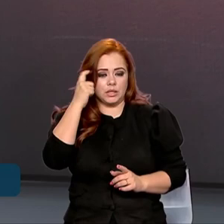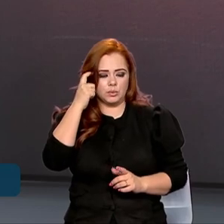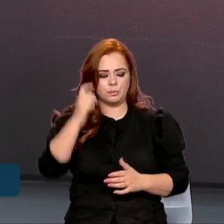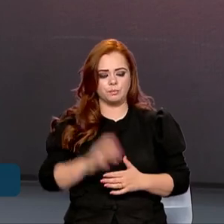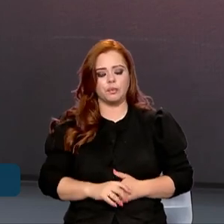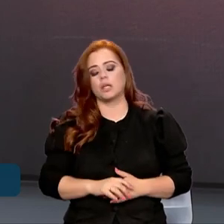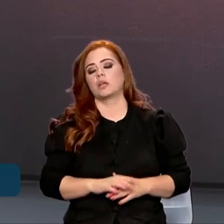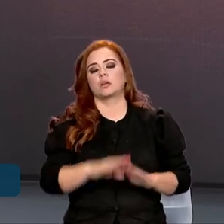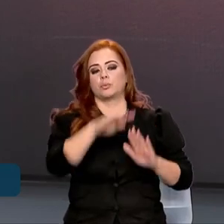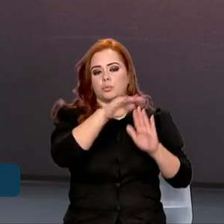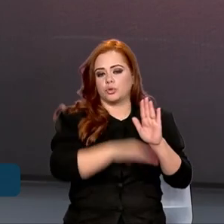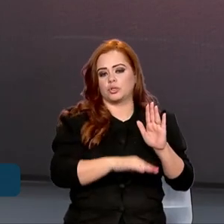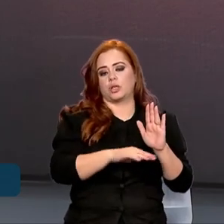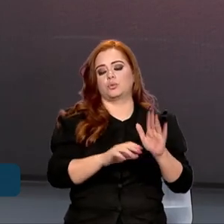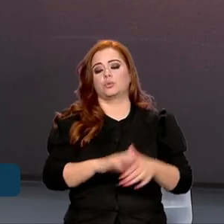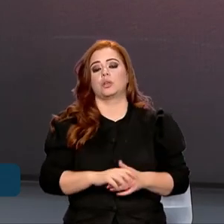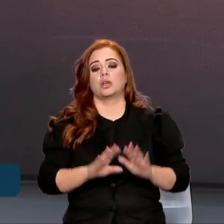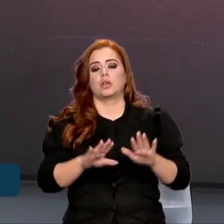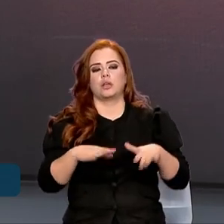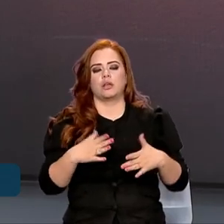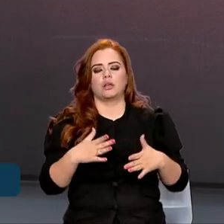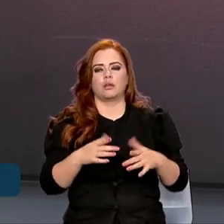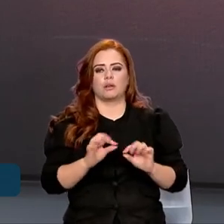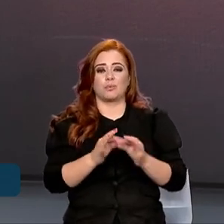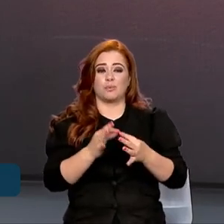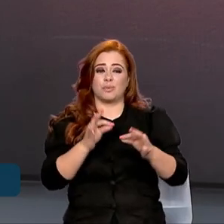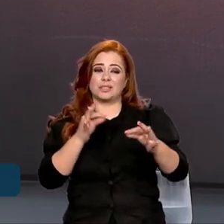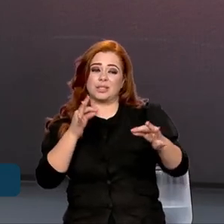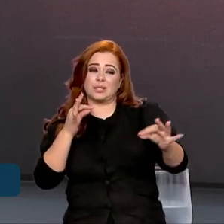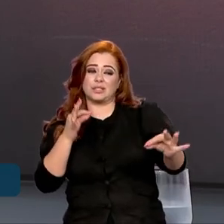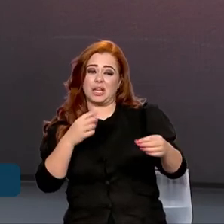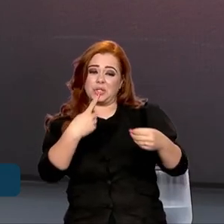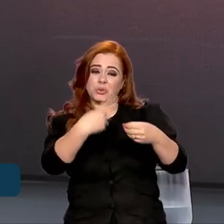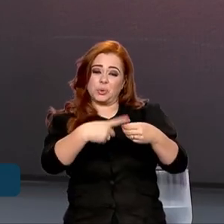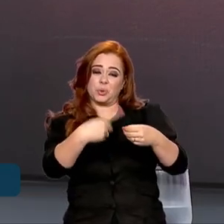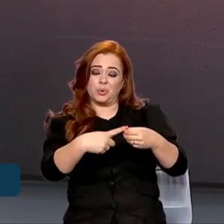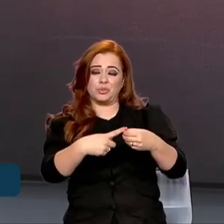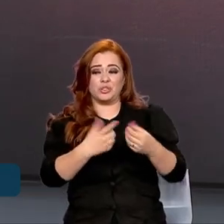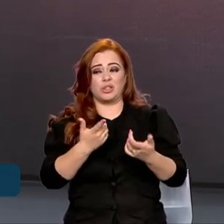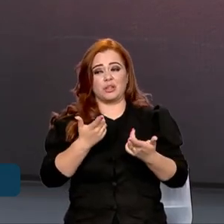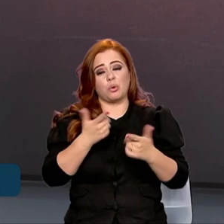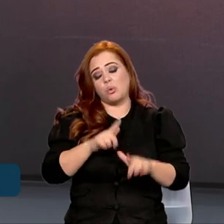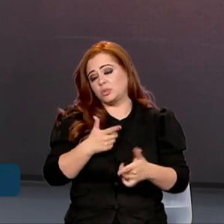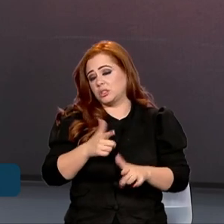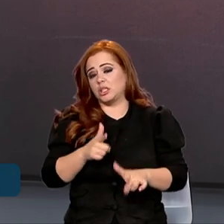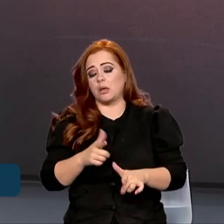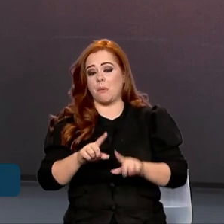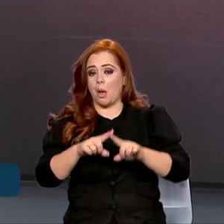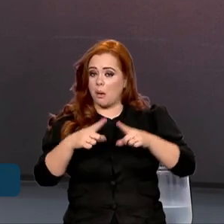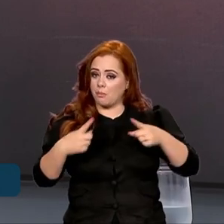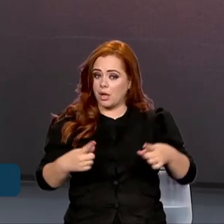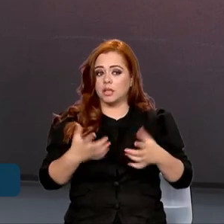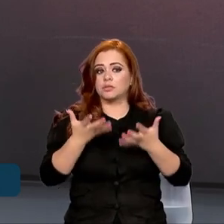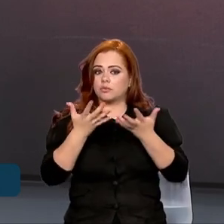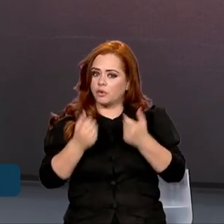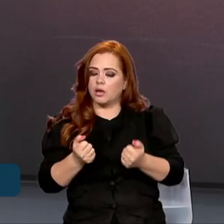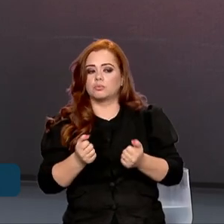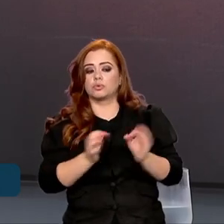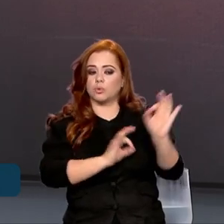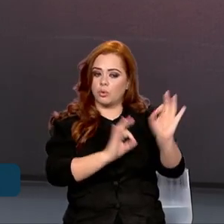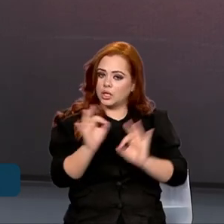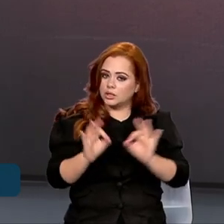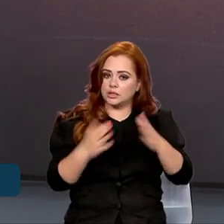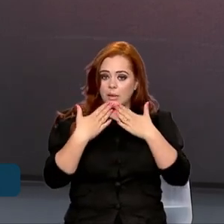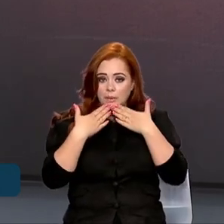outras, pela distância, acabam não sendo viáveis e aí, para essas localidades, nós estamos também vendo a melhor forma de